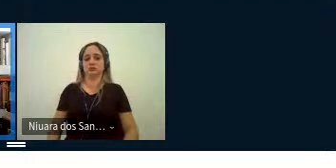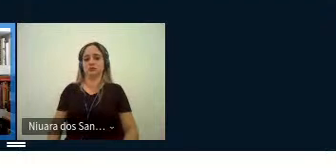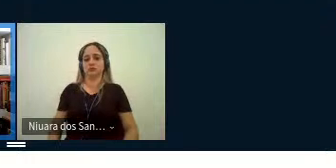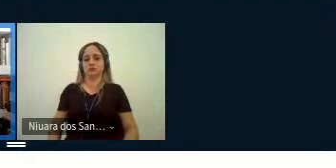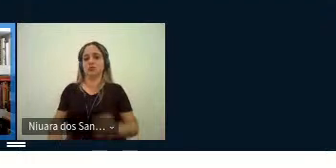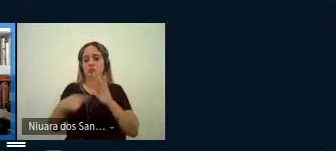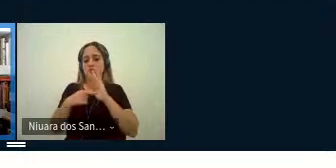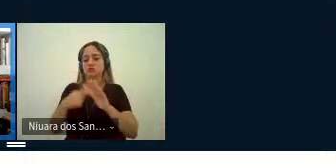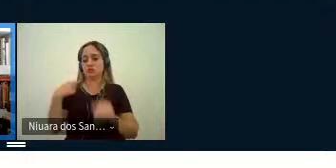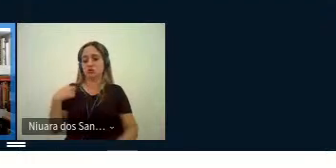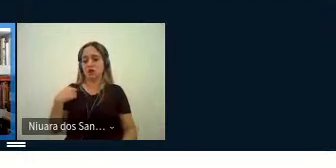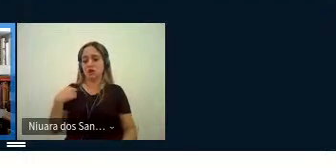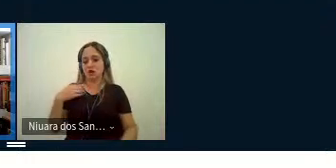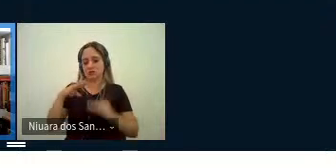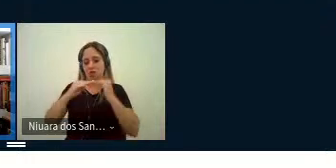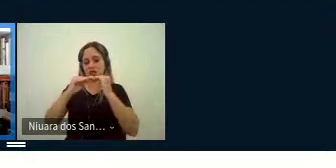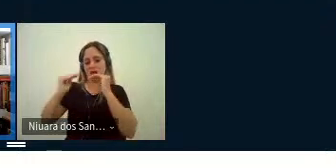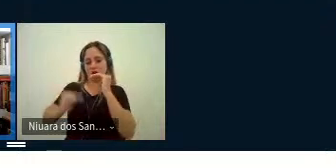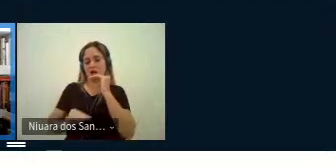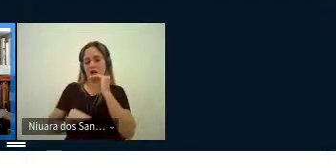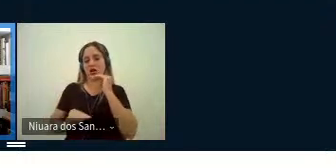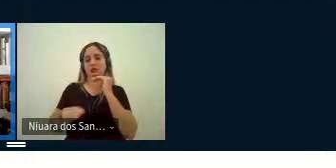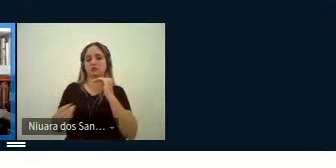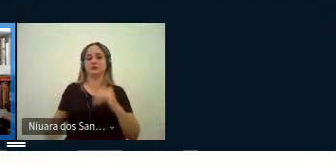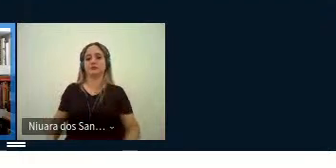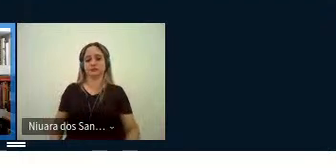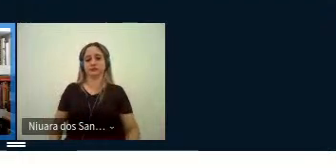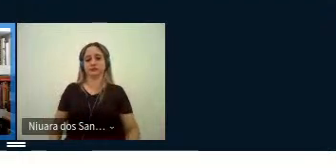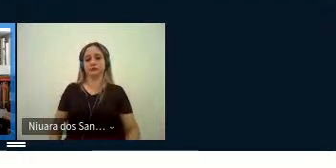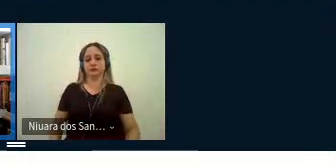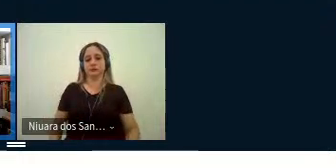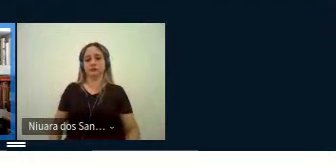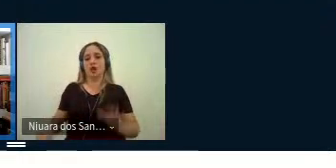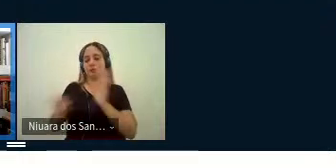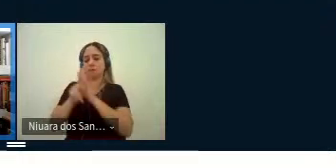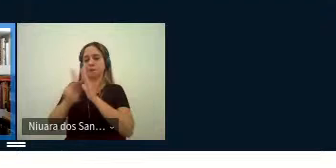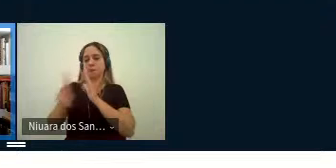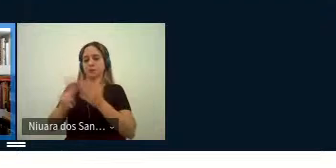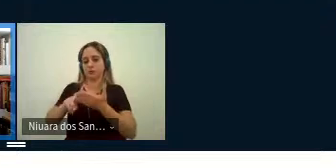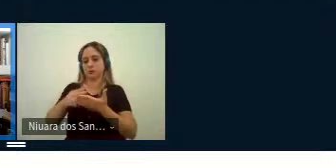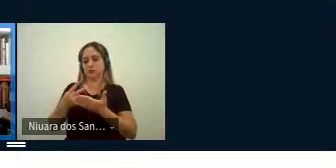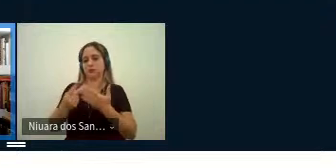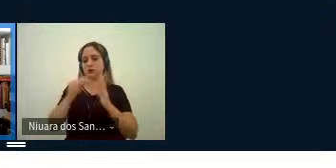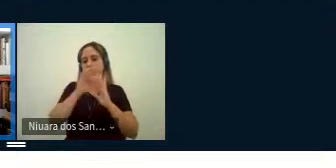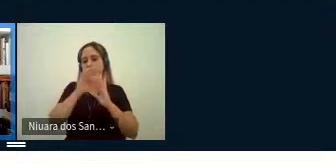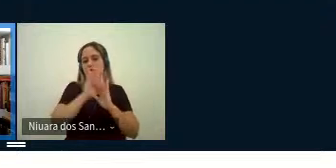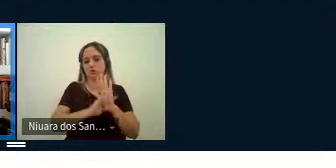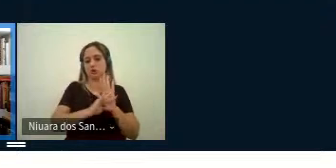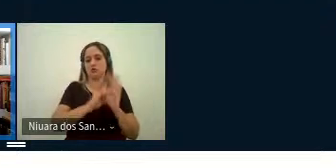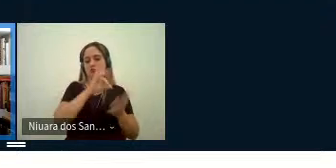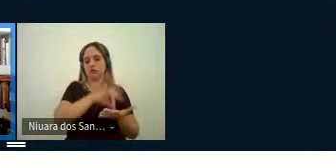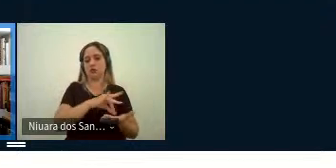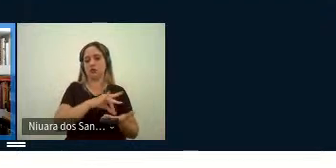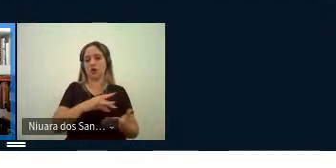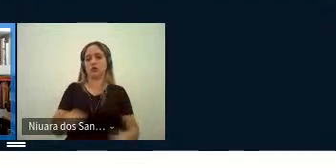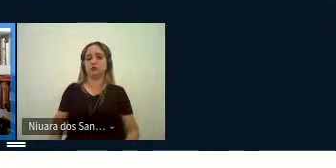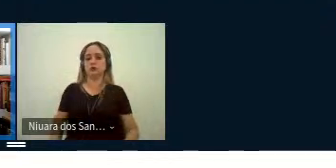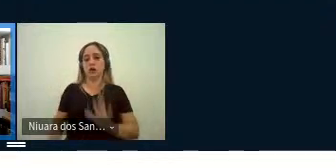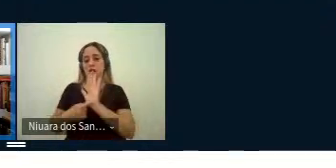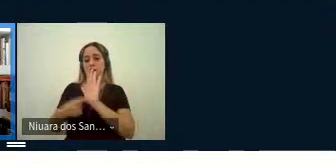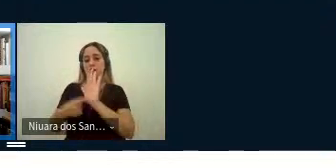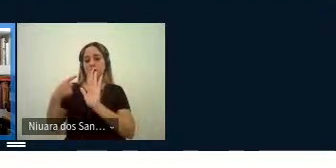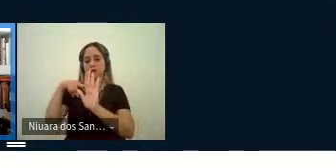por sua vez a inferioridade atribuída a própria tradução frente ao texto traduzido a metáfora